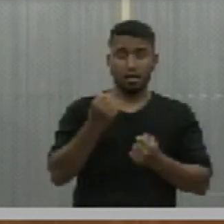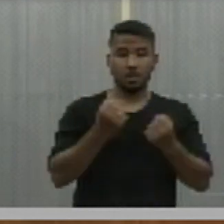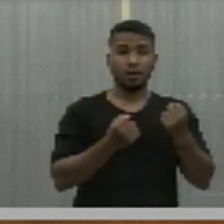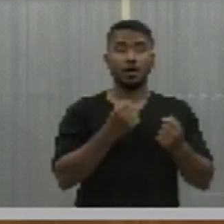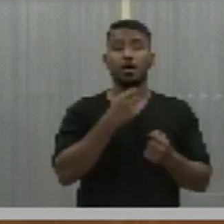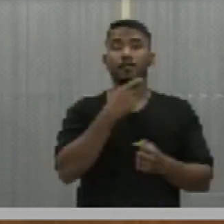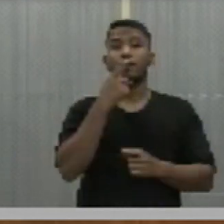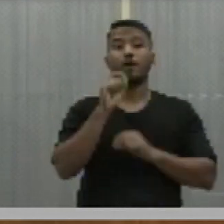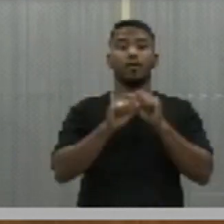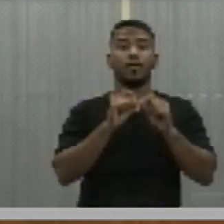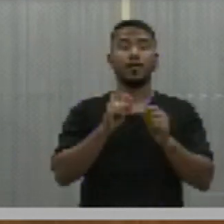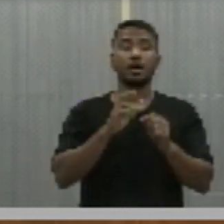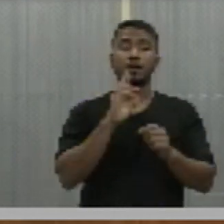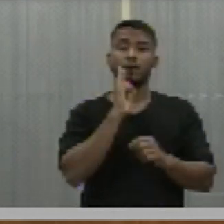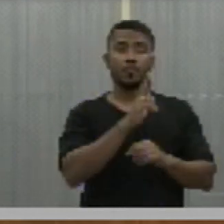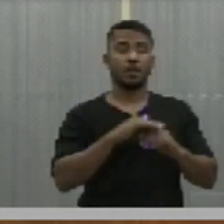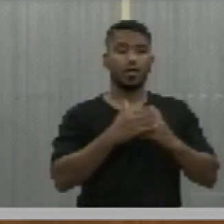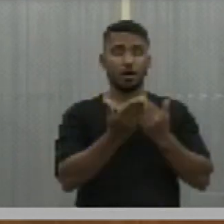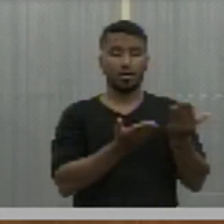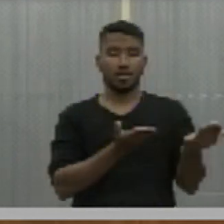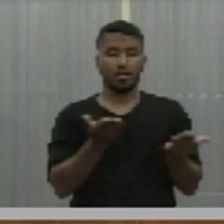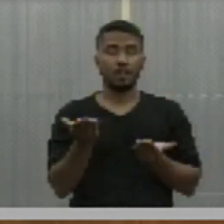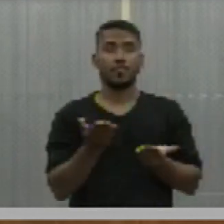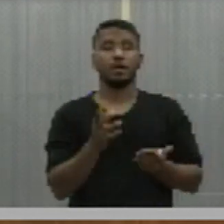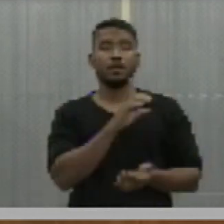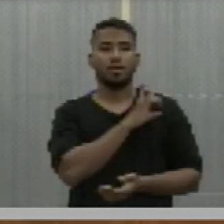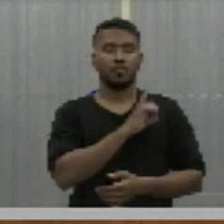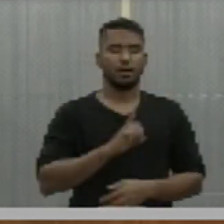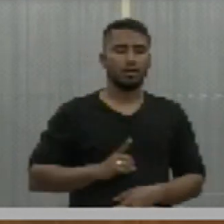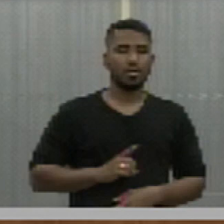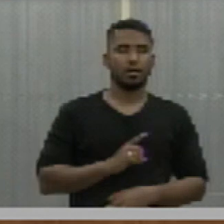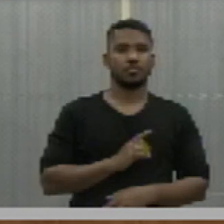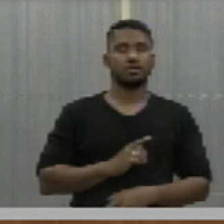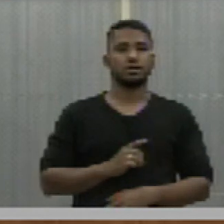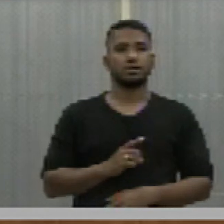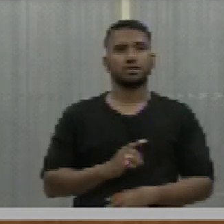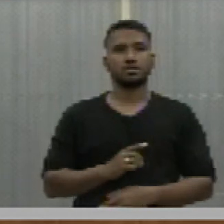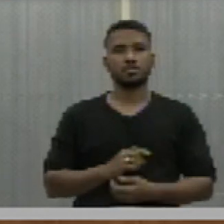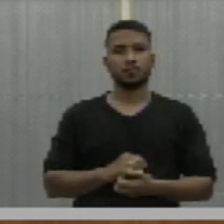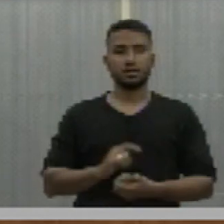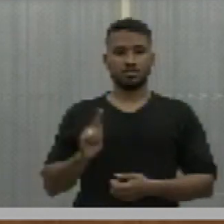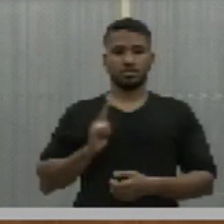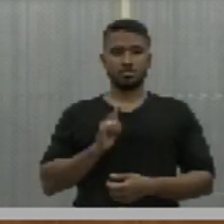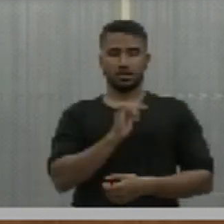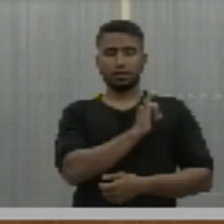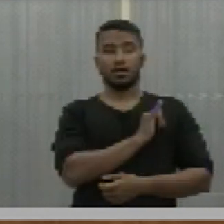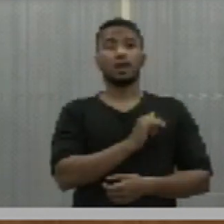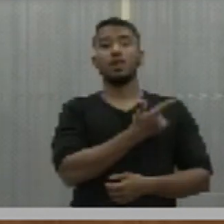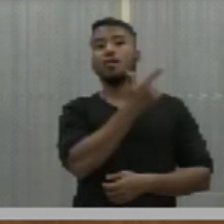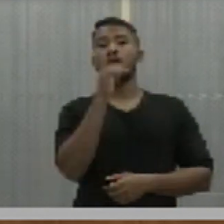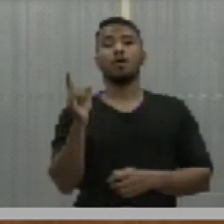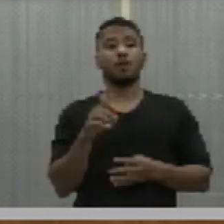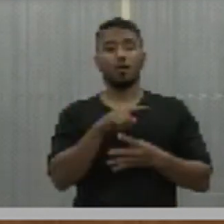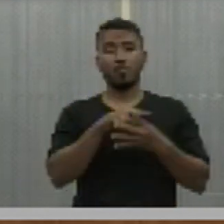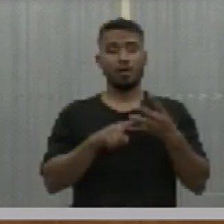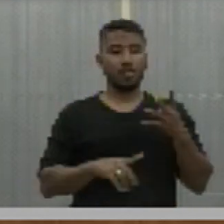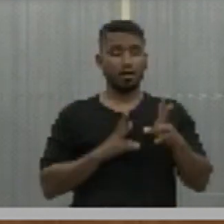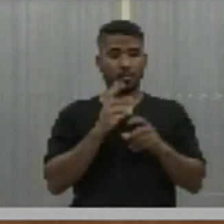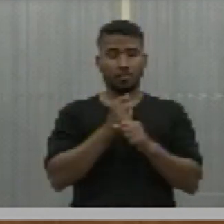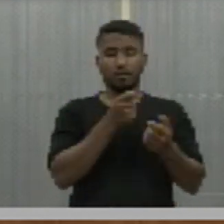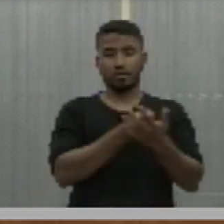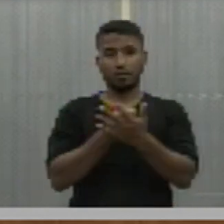ao requerimento do senhor deputado Jéssivaldo Isaías e quatro de prestação de contas das